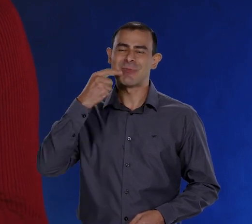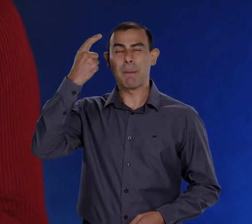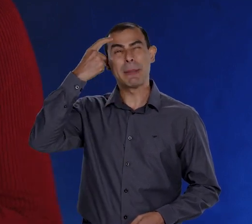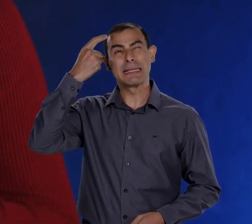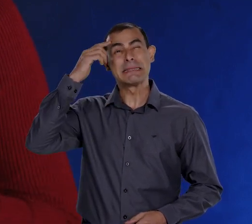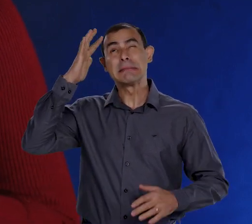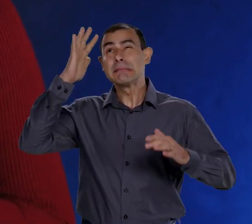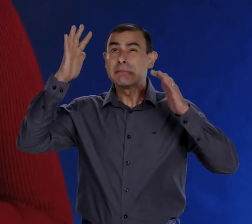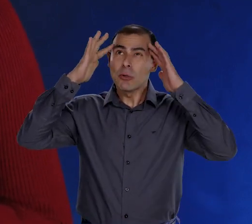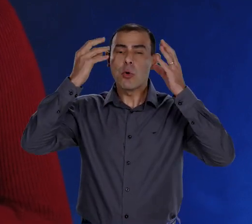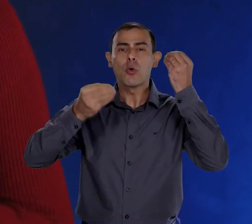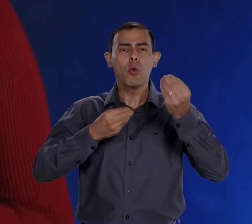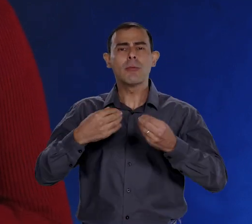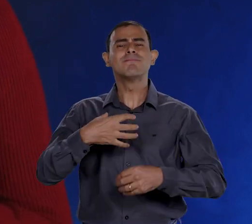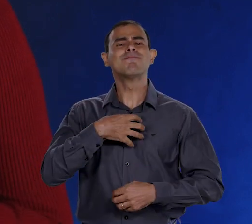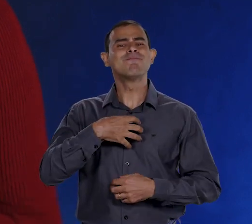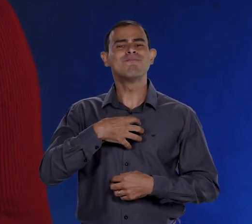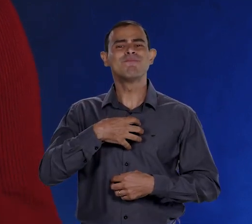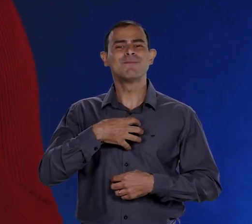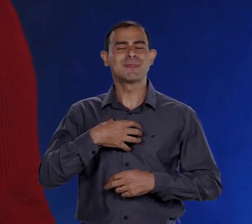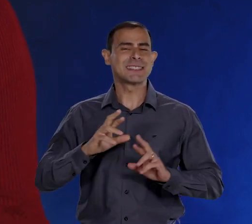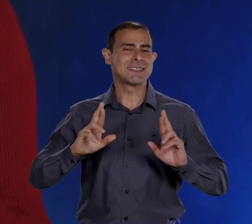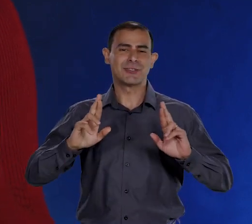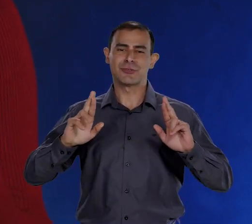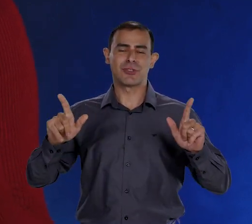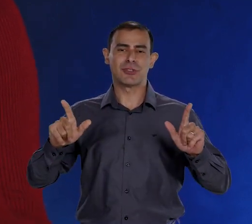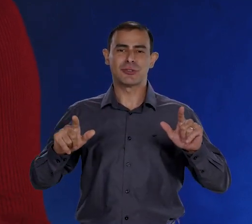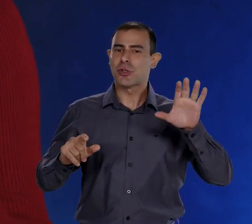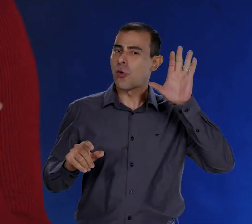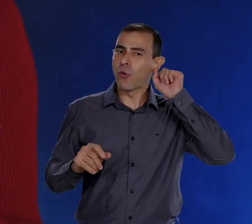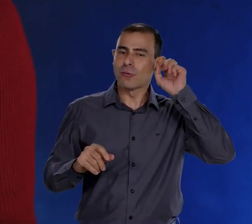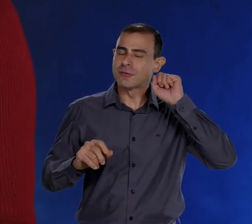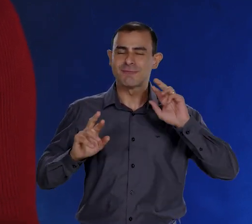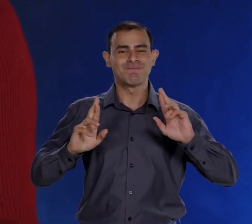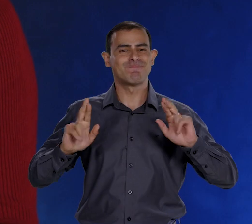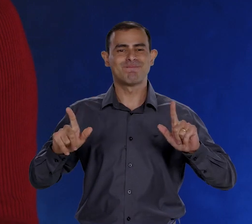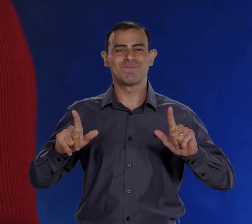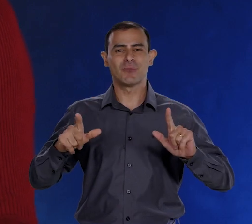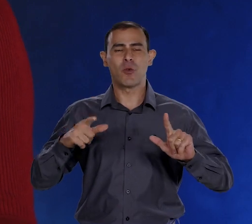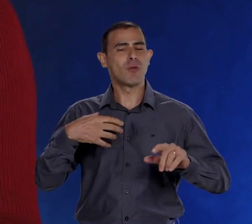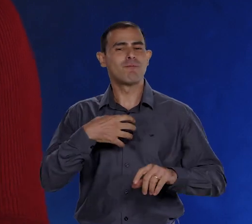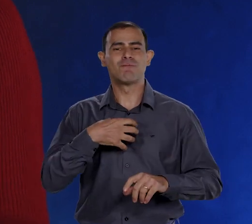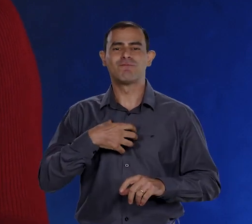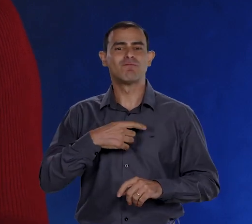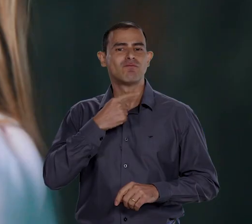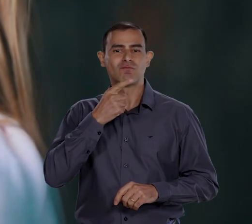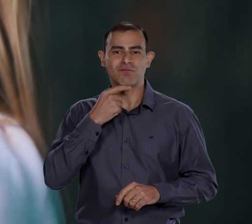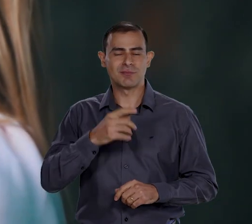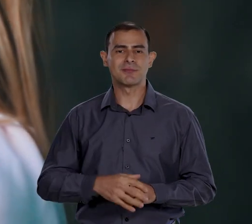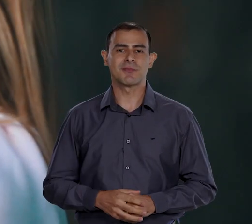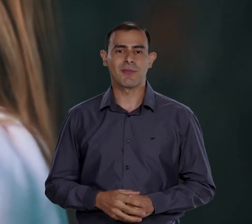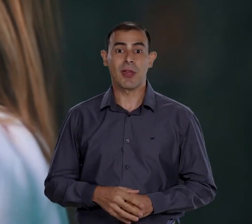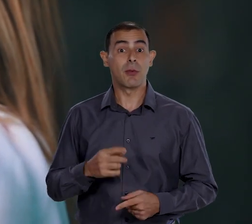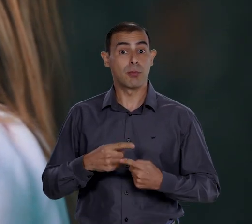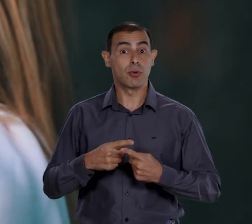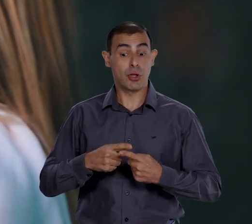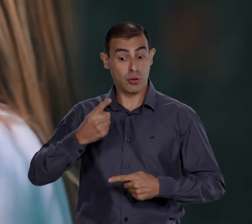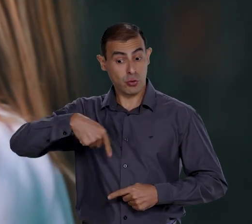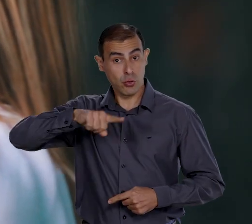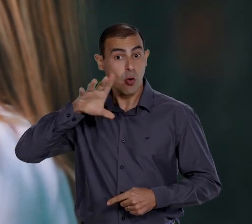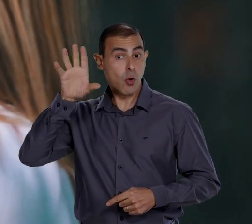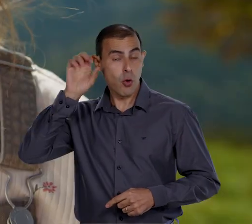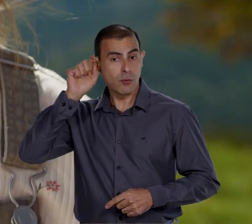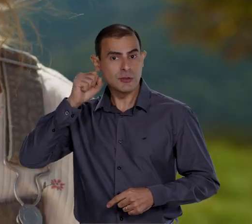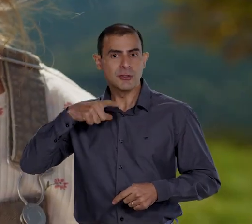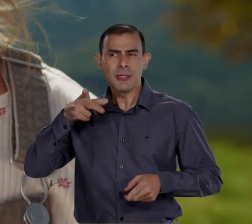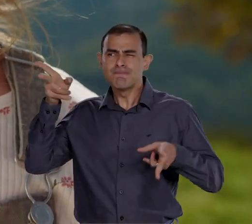imaginar como seria essa sensação, nós, na condição de ouvintes, não conseguiríamos. Pois nossos ouvidos